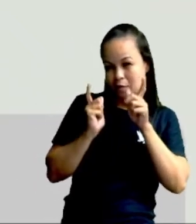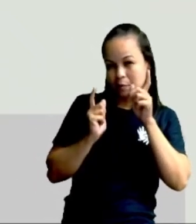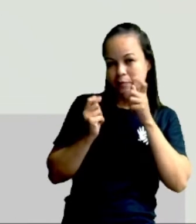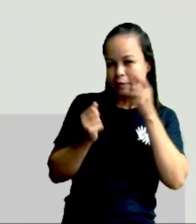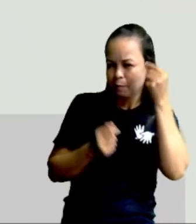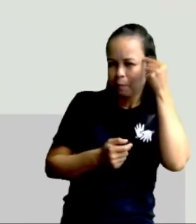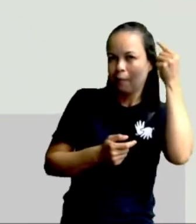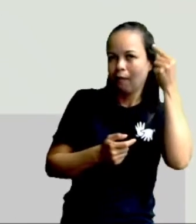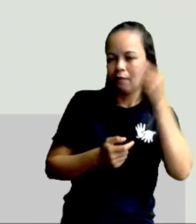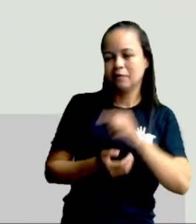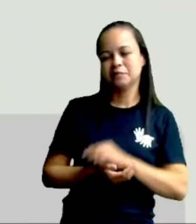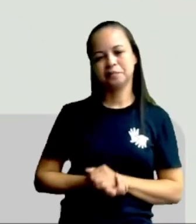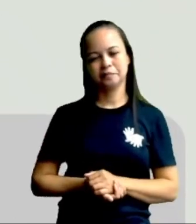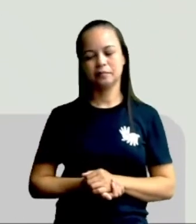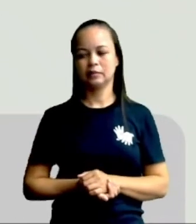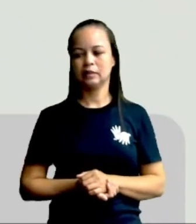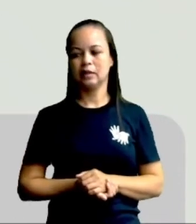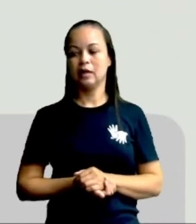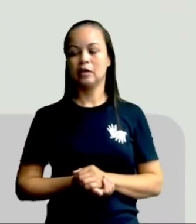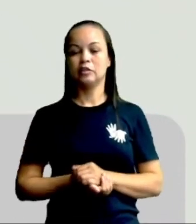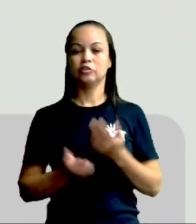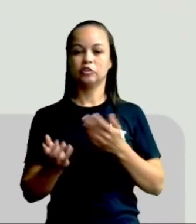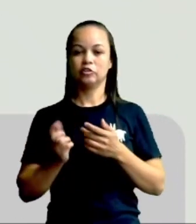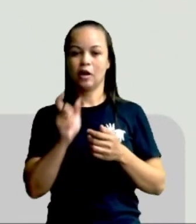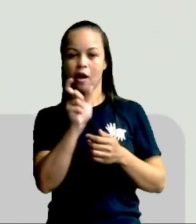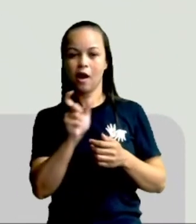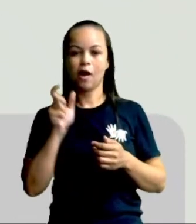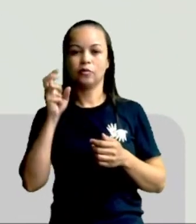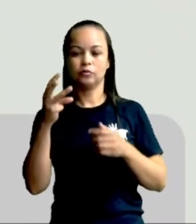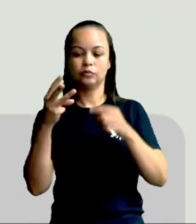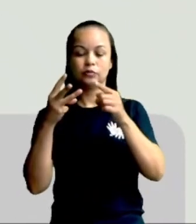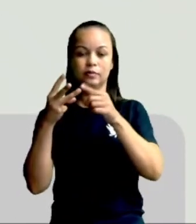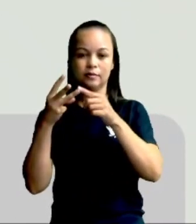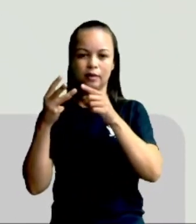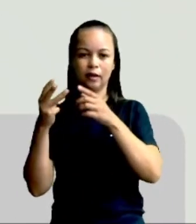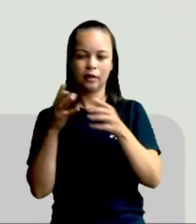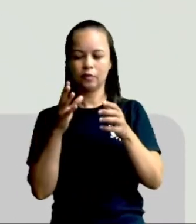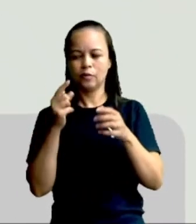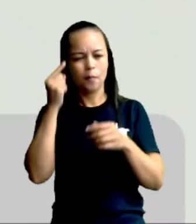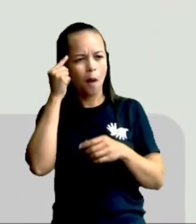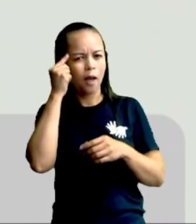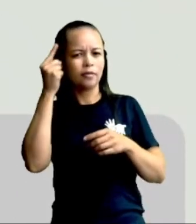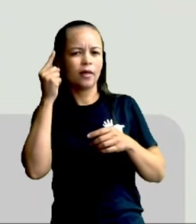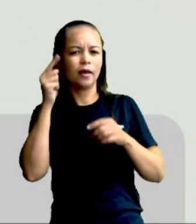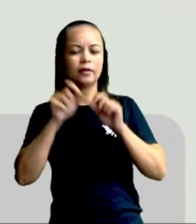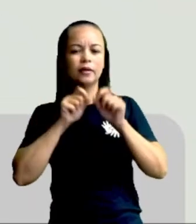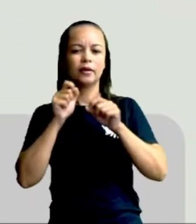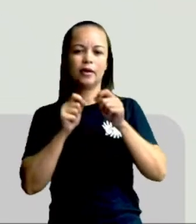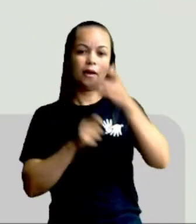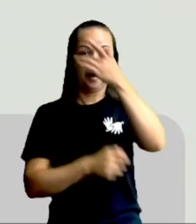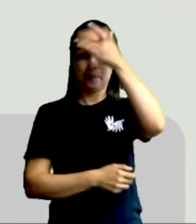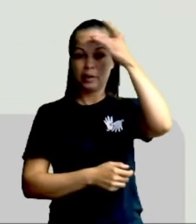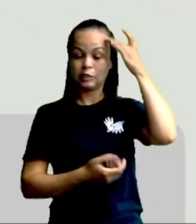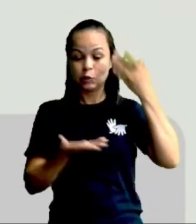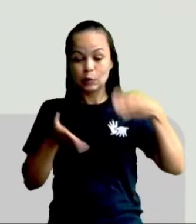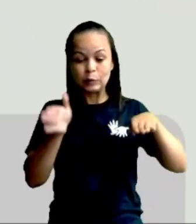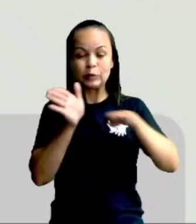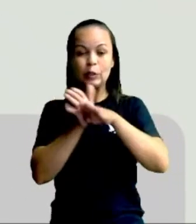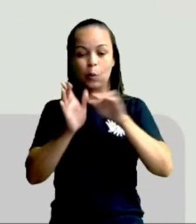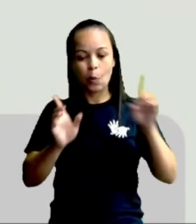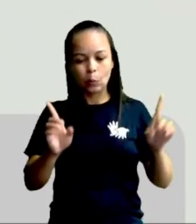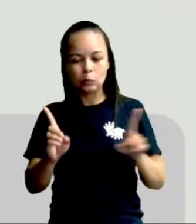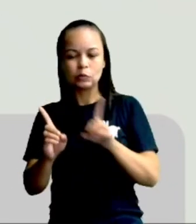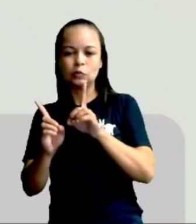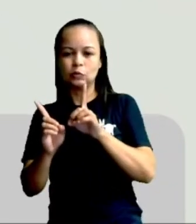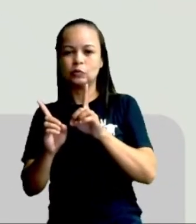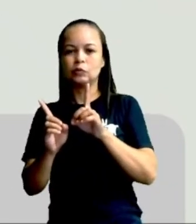algo. Já no último balãozinho, vem aí outra ideia em que a pessoa que estava cantando chegou perto dele,